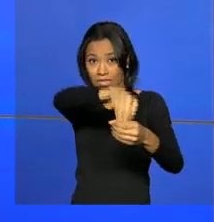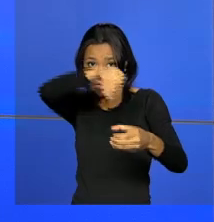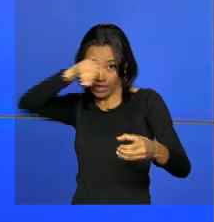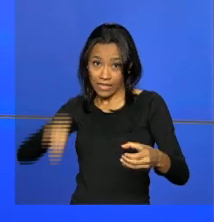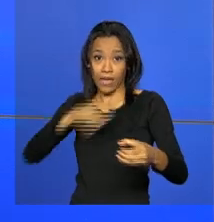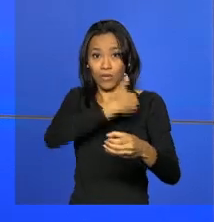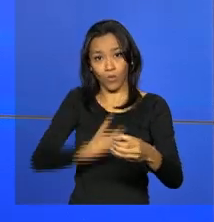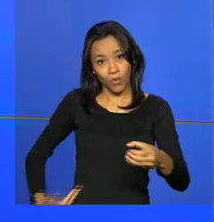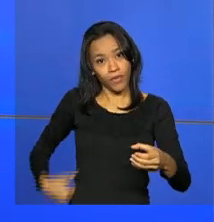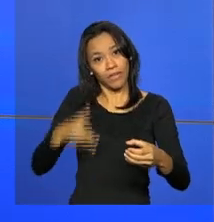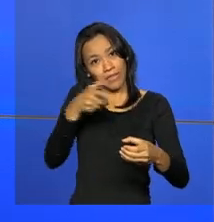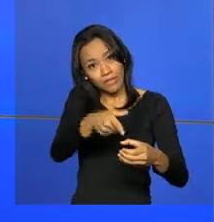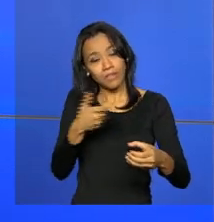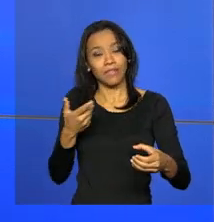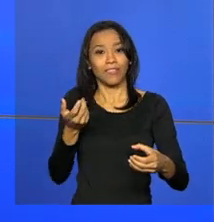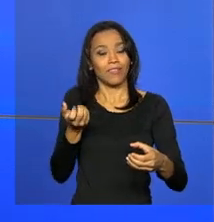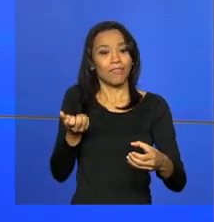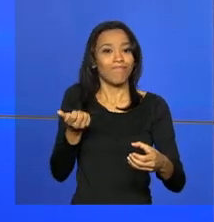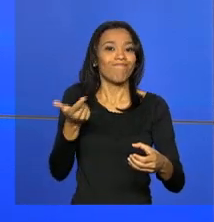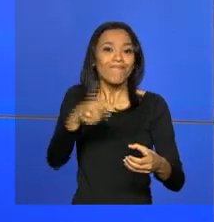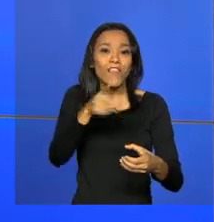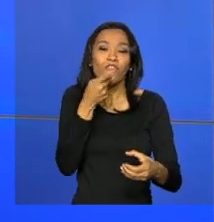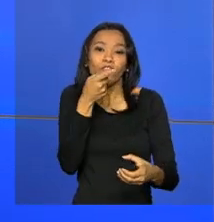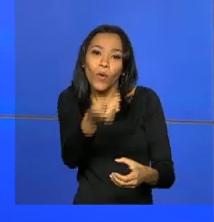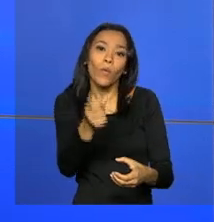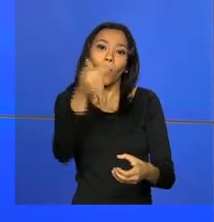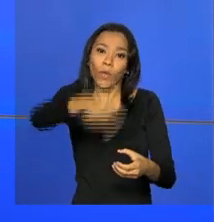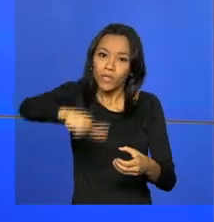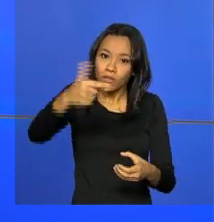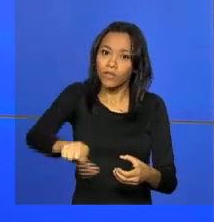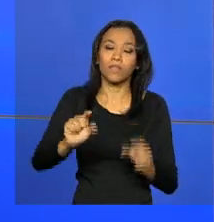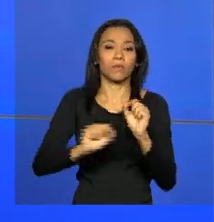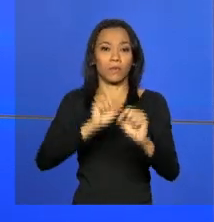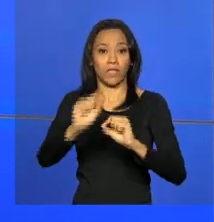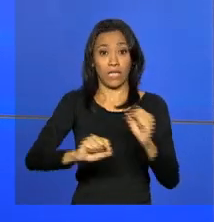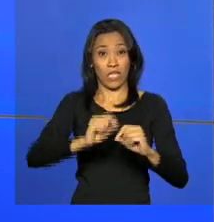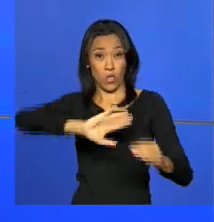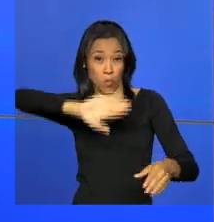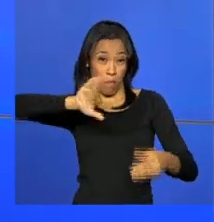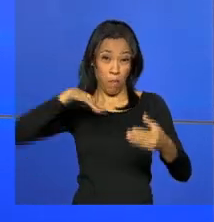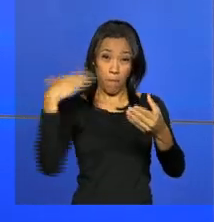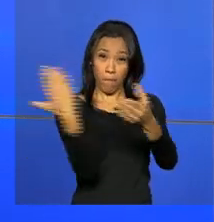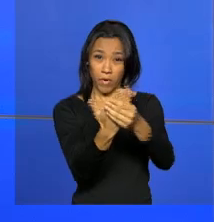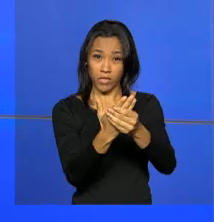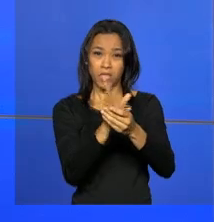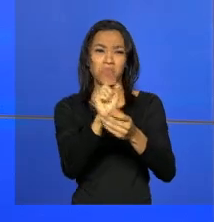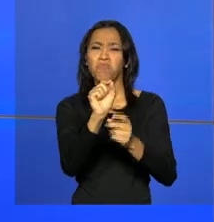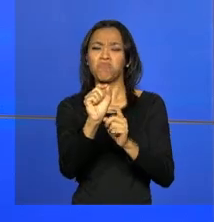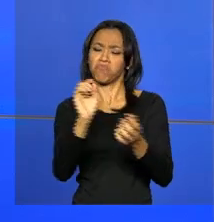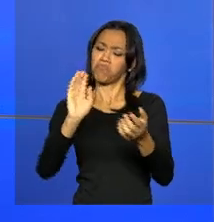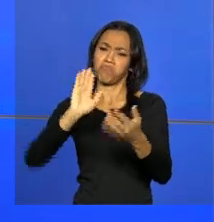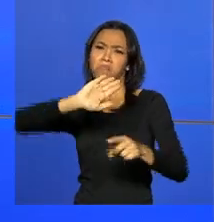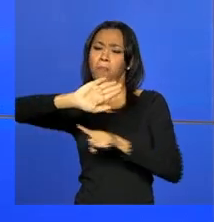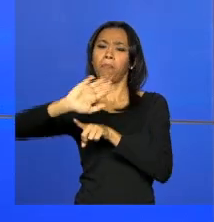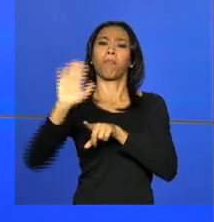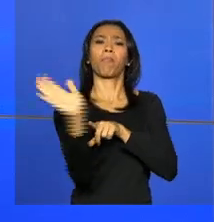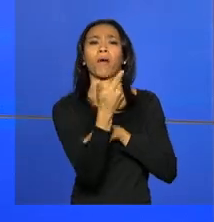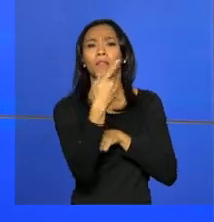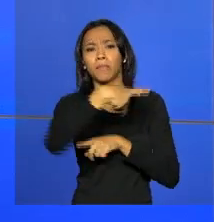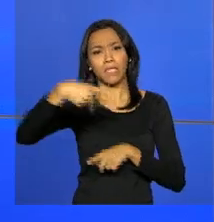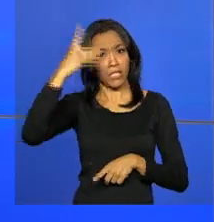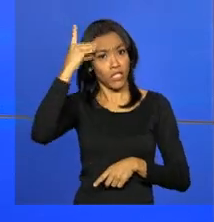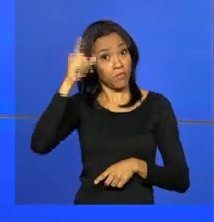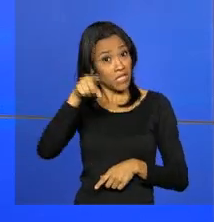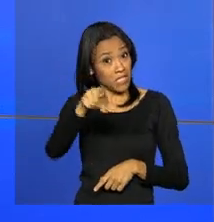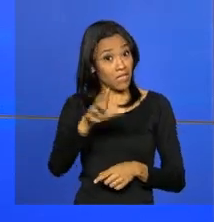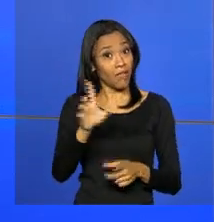um novo governo Dilma Rousseff. Jacques Wagner mais uma vez afirmou que o processo de impeachment contra a presidenta Dilma é um